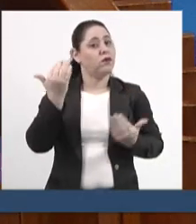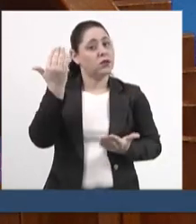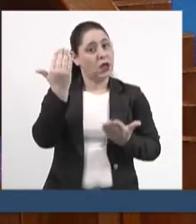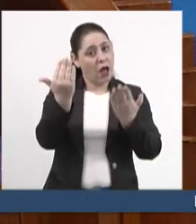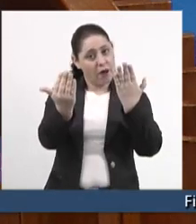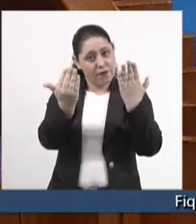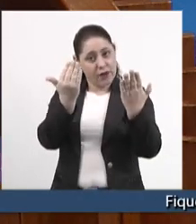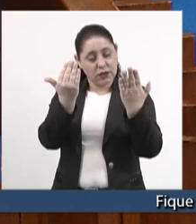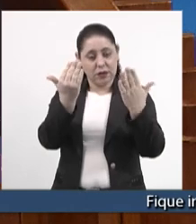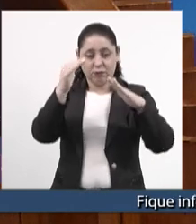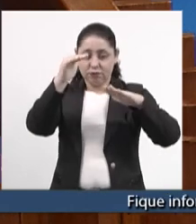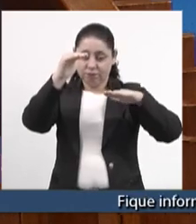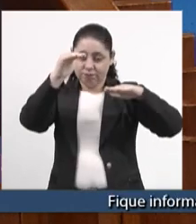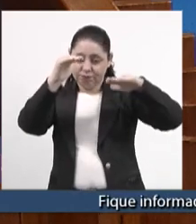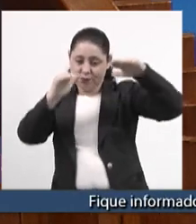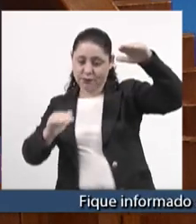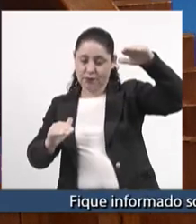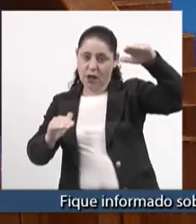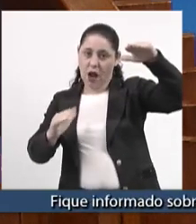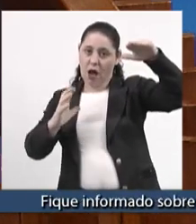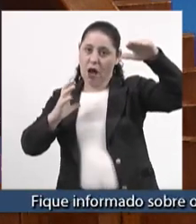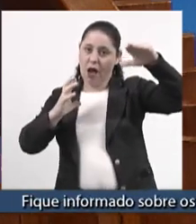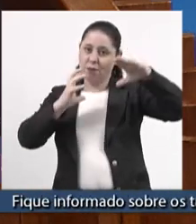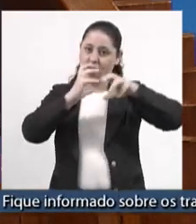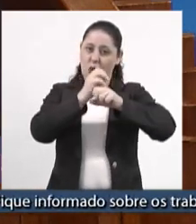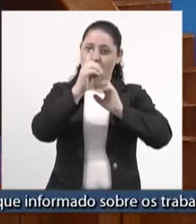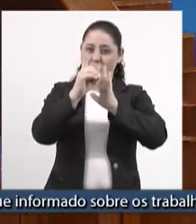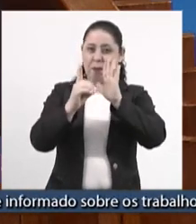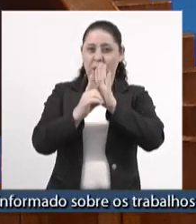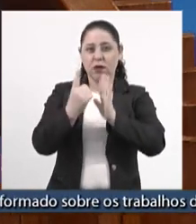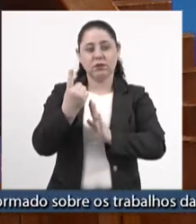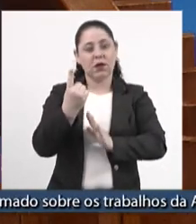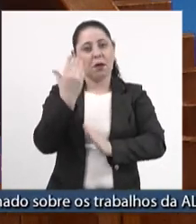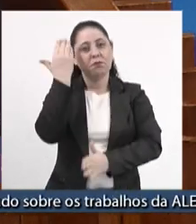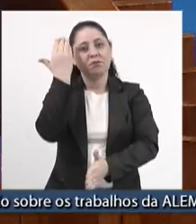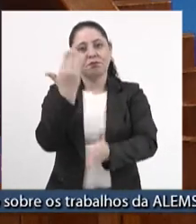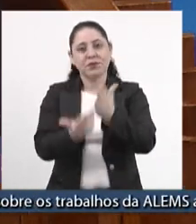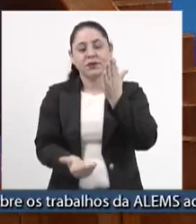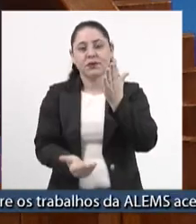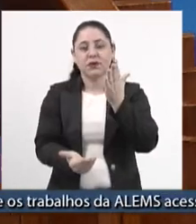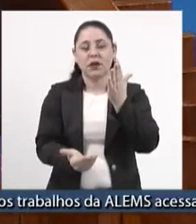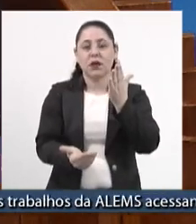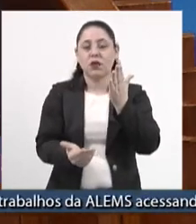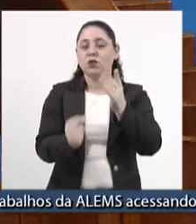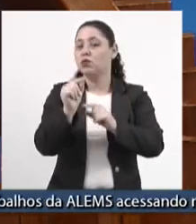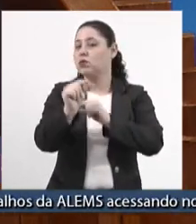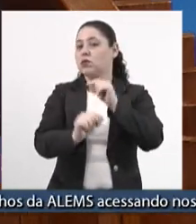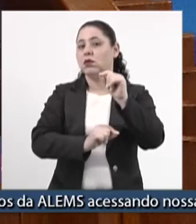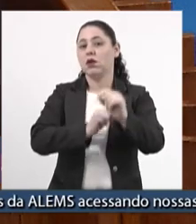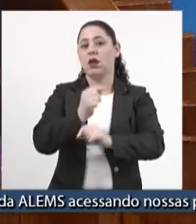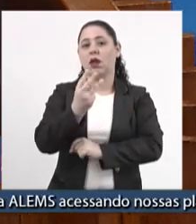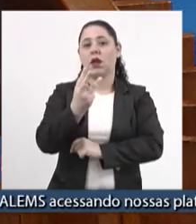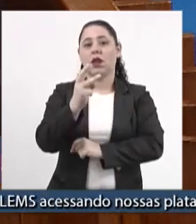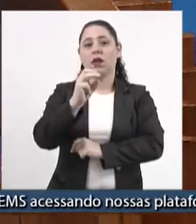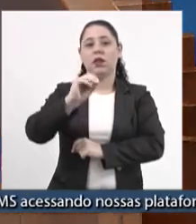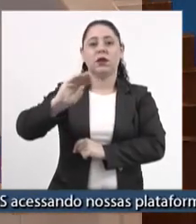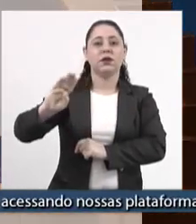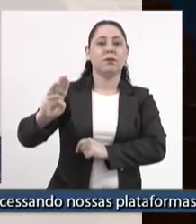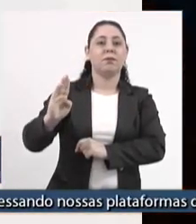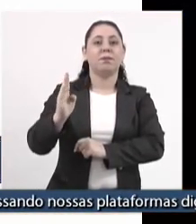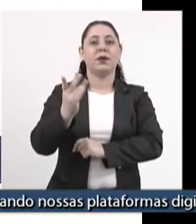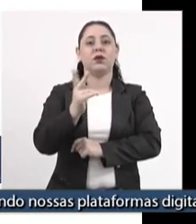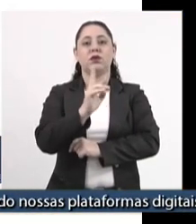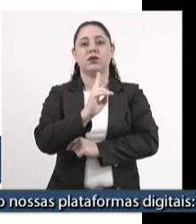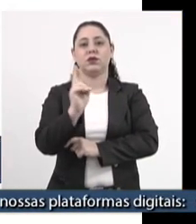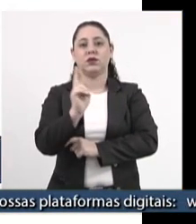a disparidade desse crescimento ao longo de uma década, nós perdemos nada mais do que 30 bilhões de